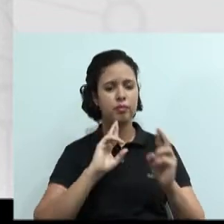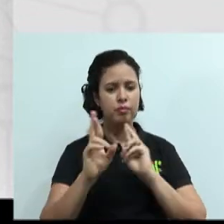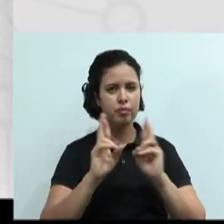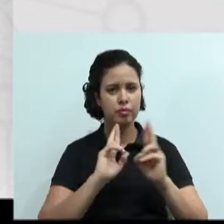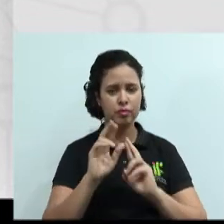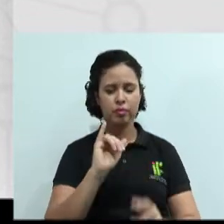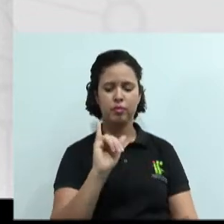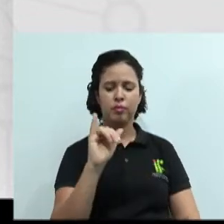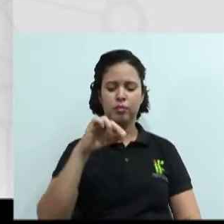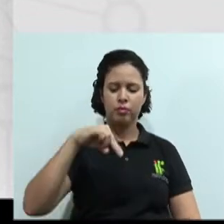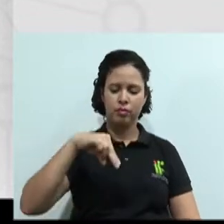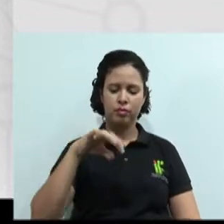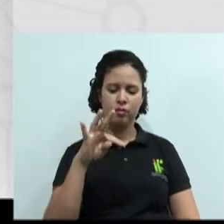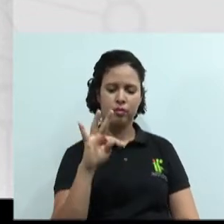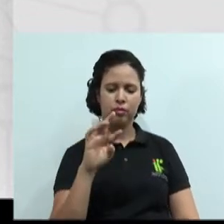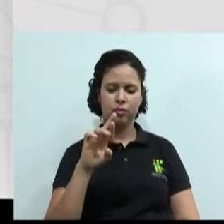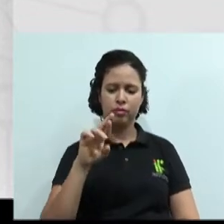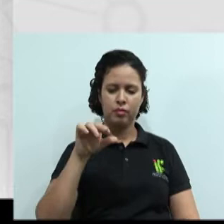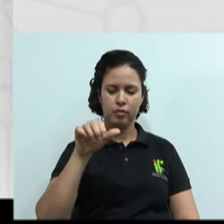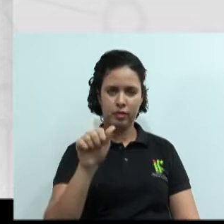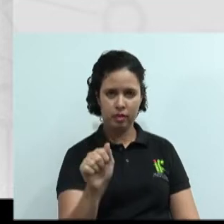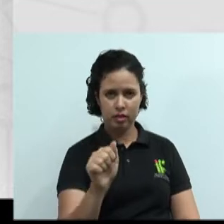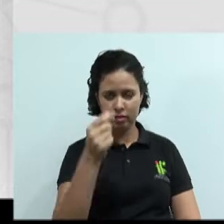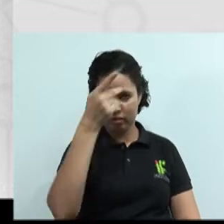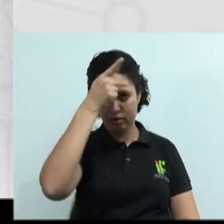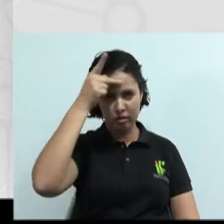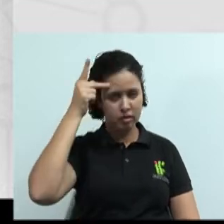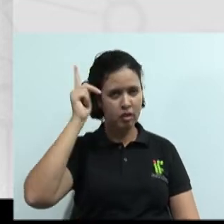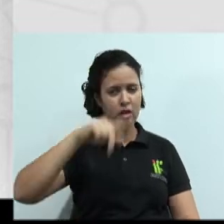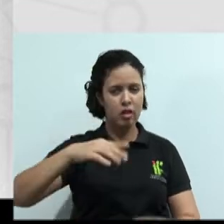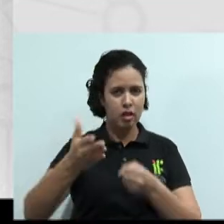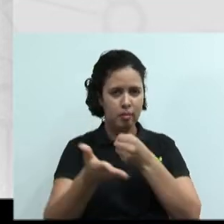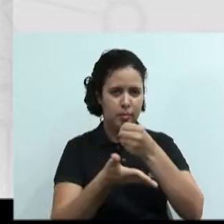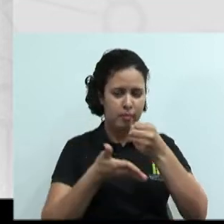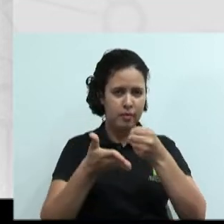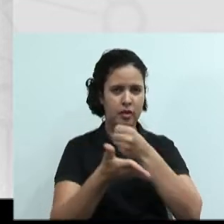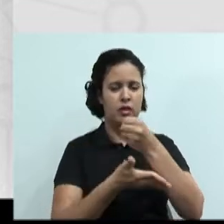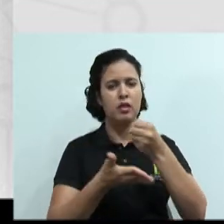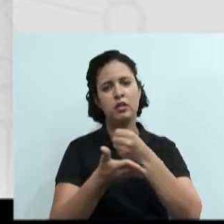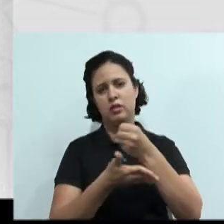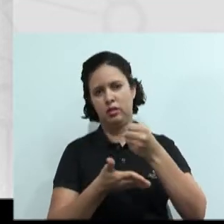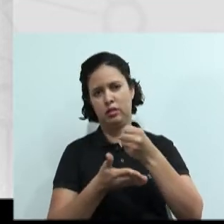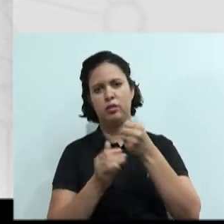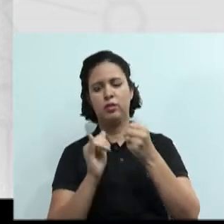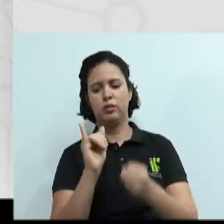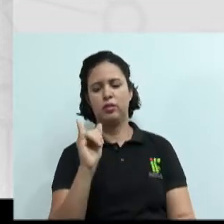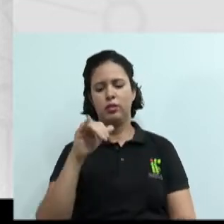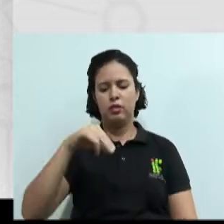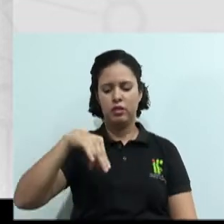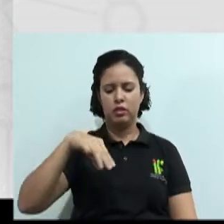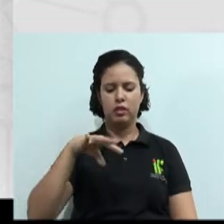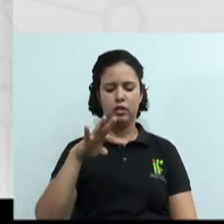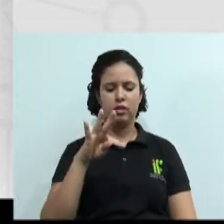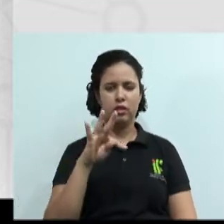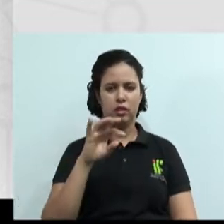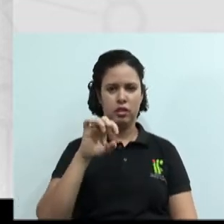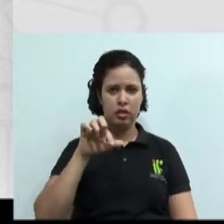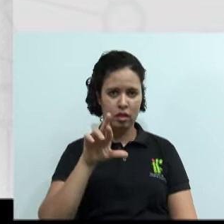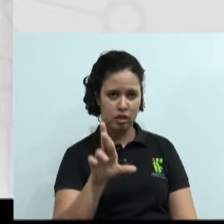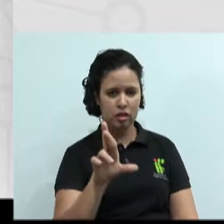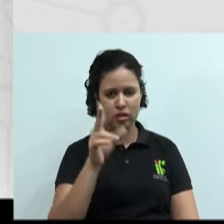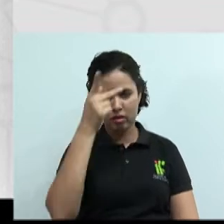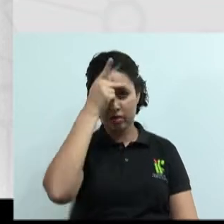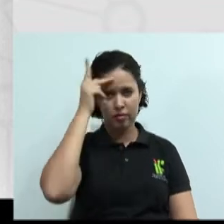intrapessoal, ele é a base do interpessoal. Por quê? Você precisa primeiro estar em